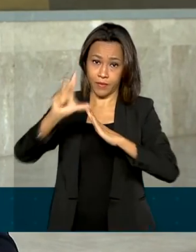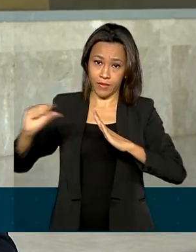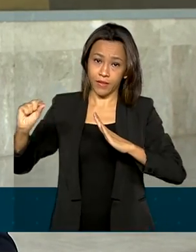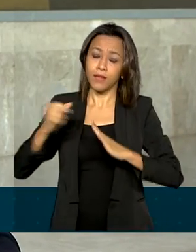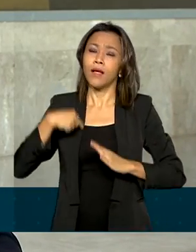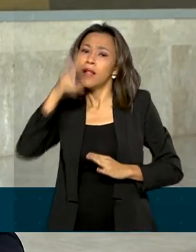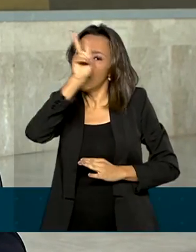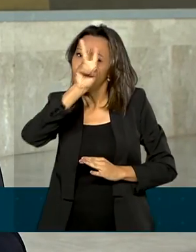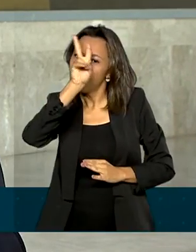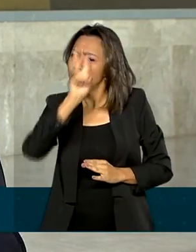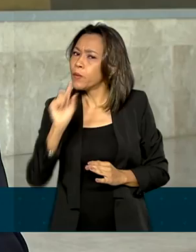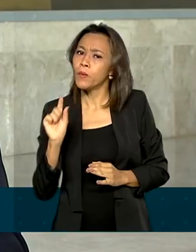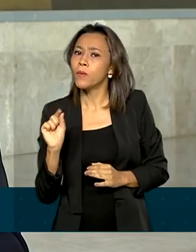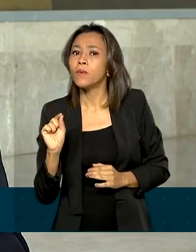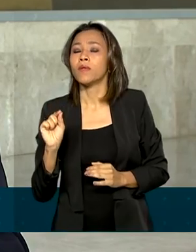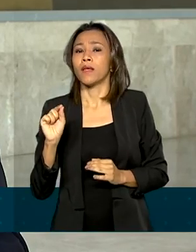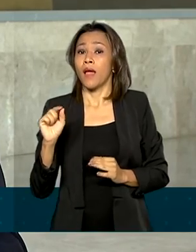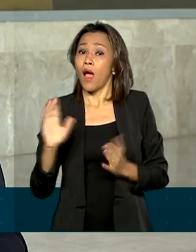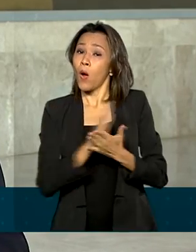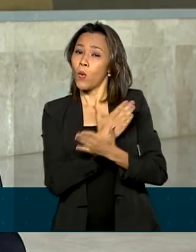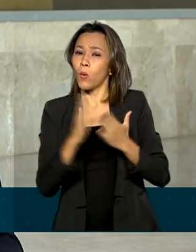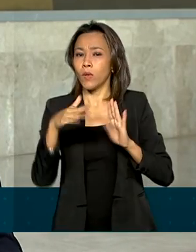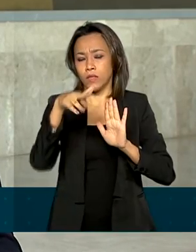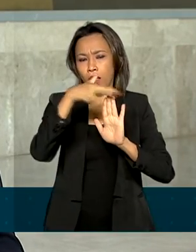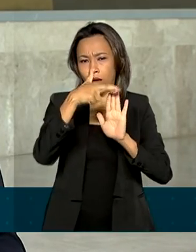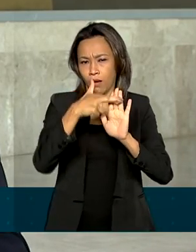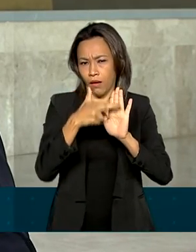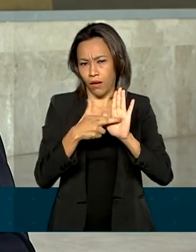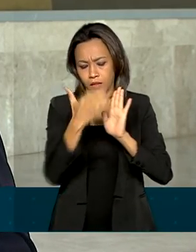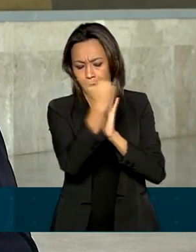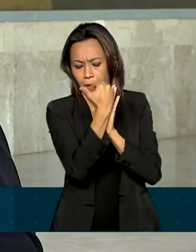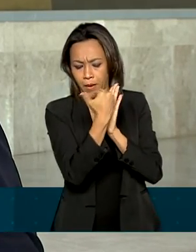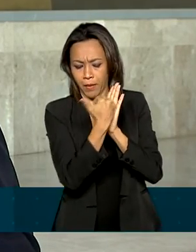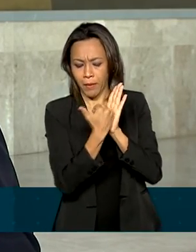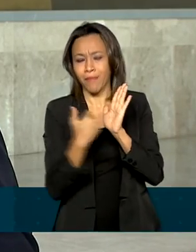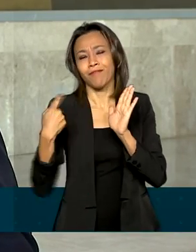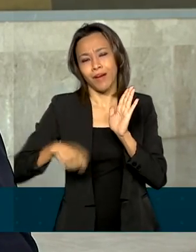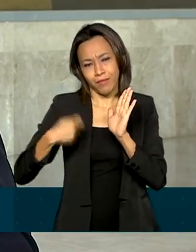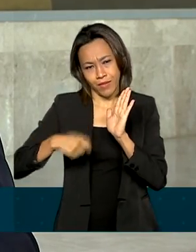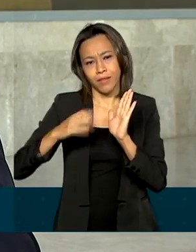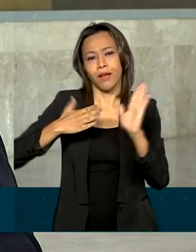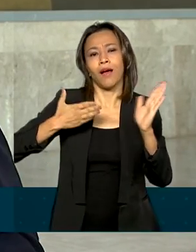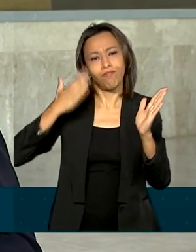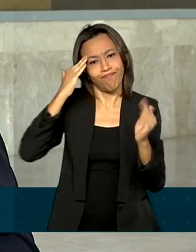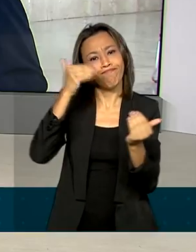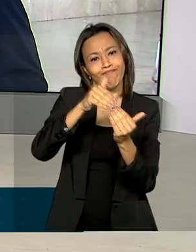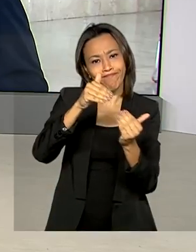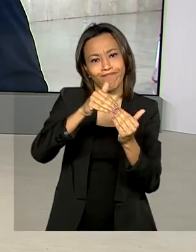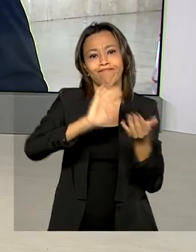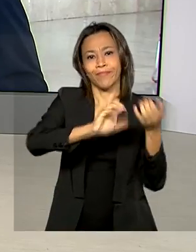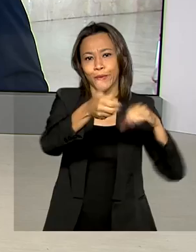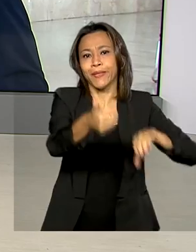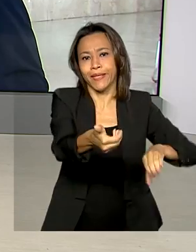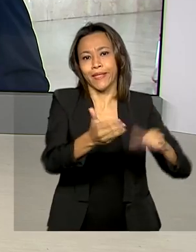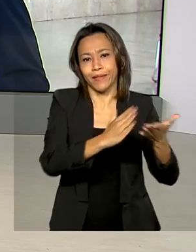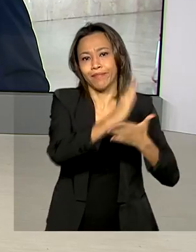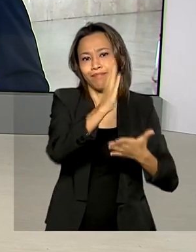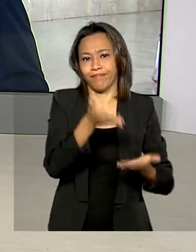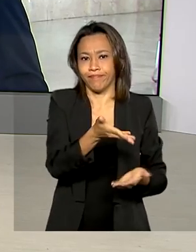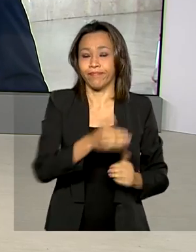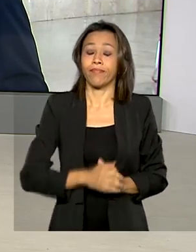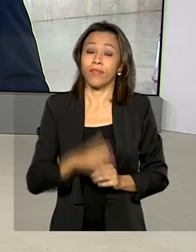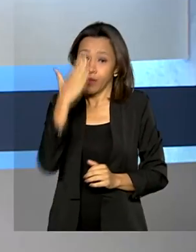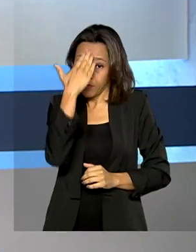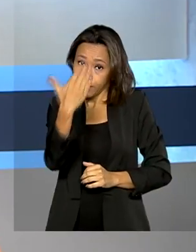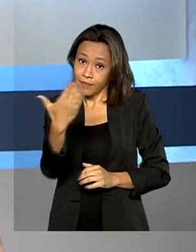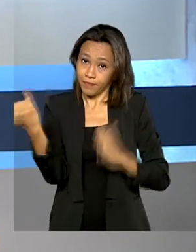Lembrando aí que algumas dessas medidas vão precisar de aprovação do Congresso Nacional. com você. Obrigada, Glauco, pelas suas